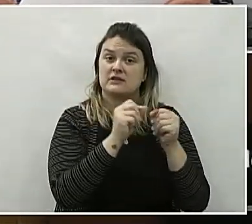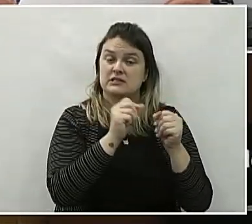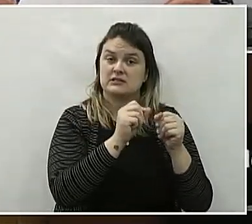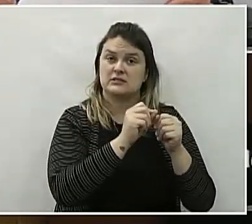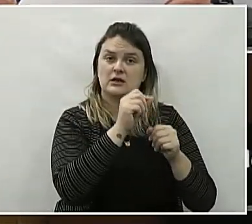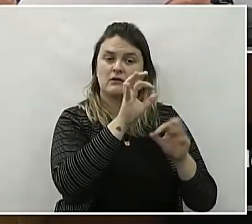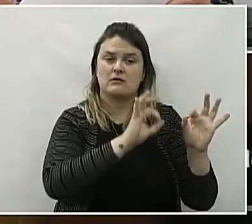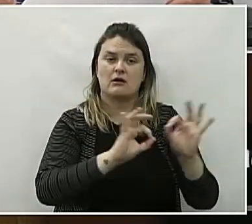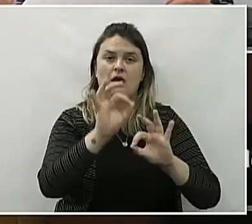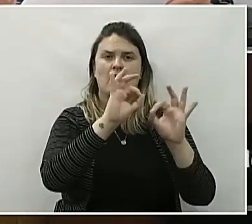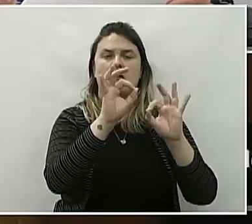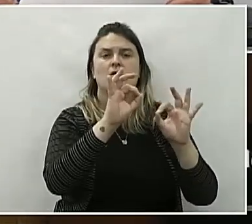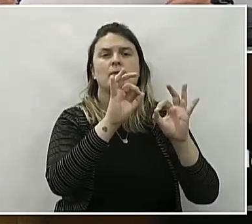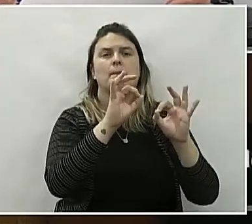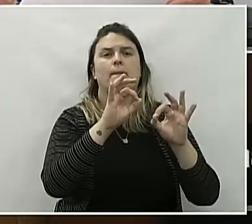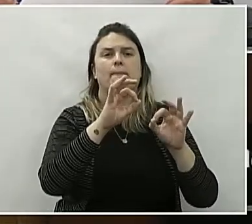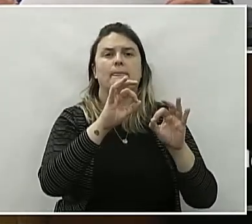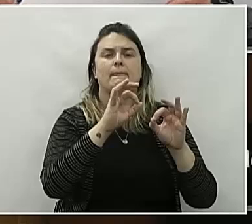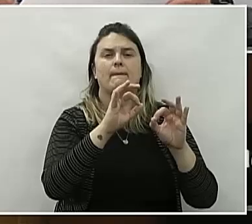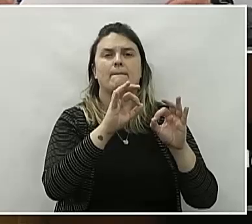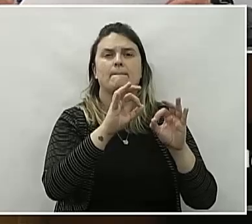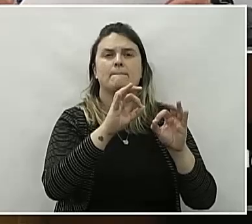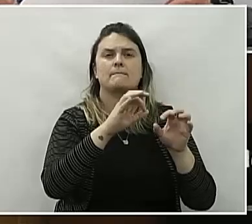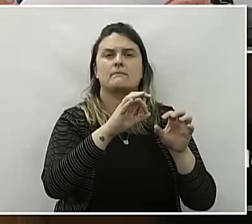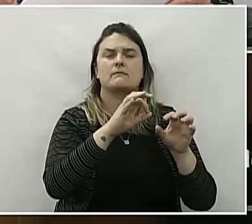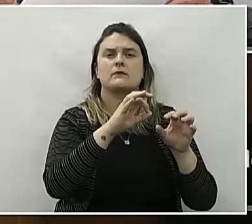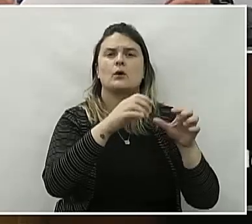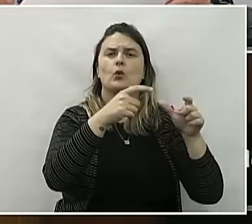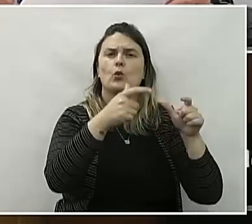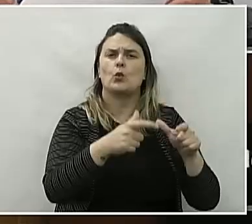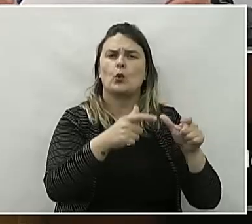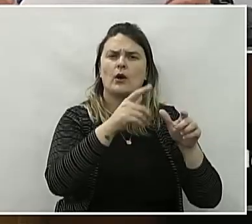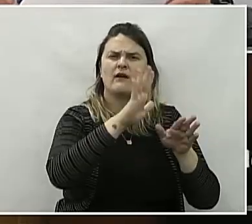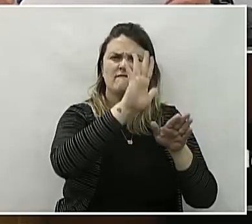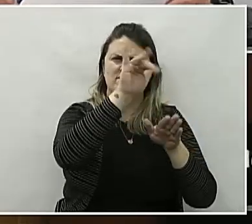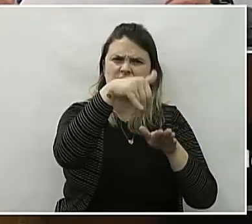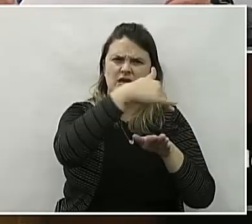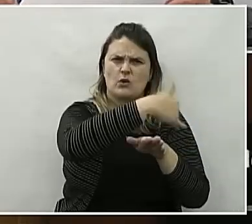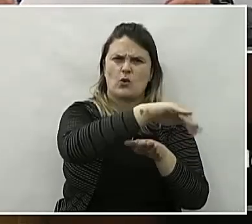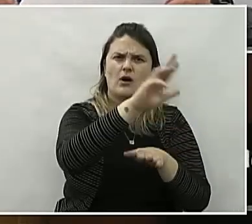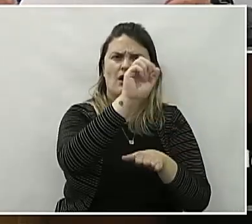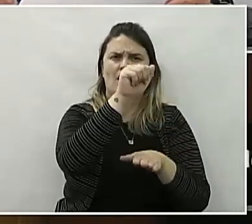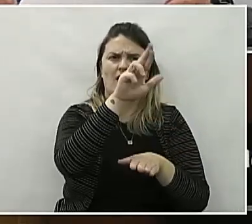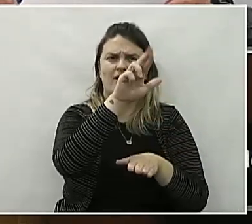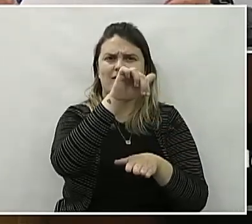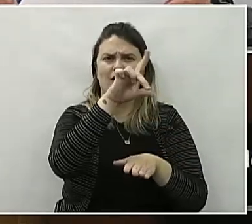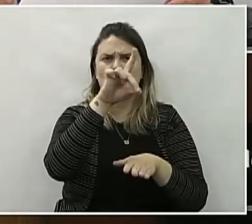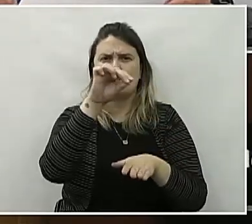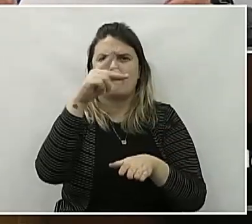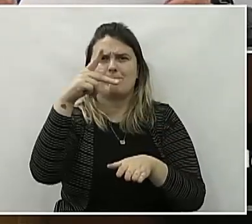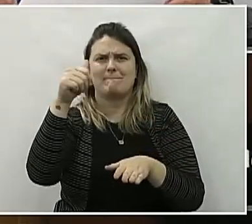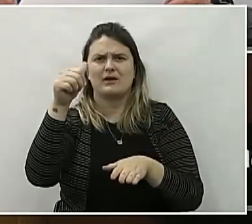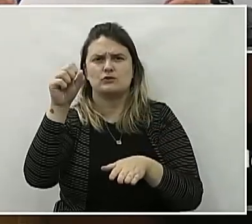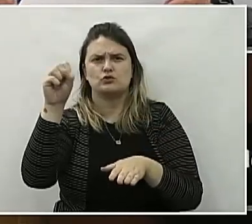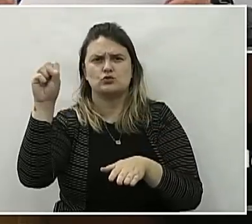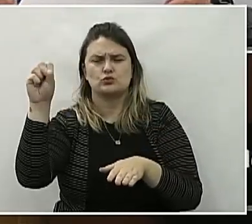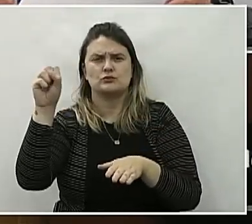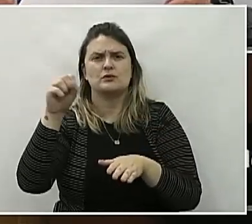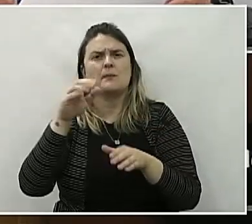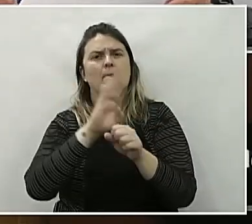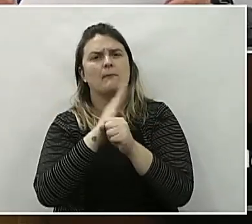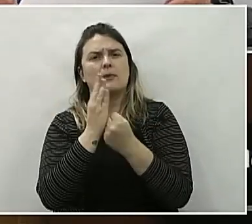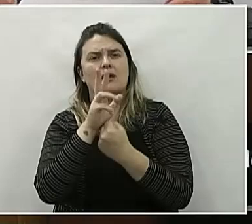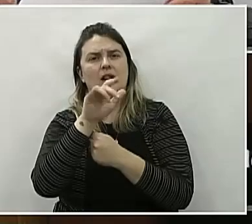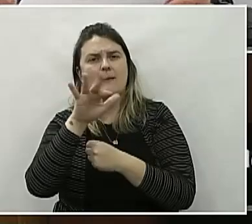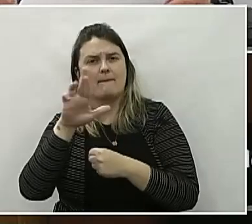instalação de proteções adequadas na passarela localizada no final da rua Arnaldo dos Passos, do bairro Limeira. Justificativa.